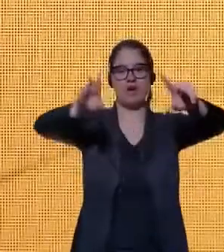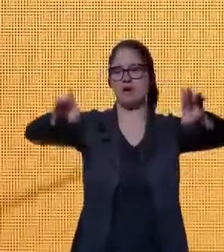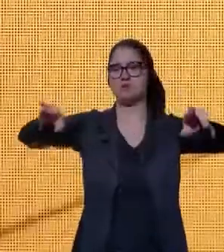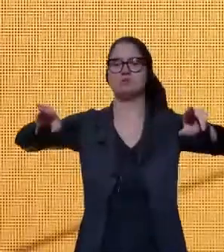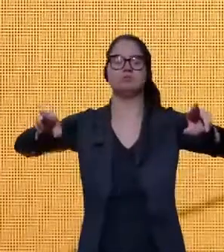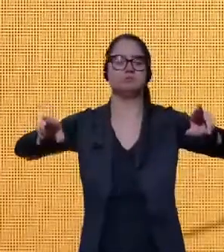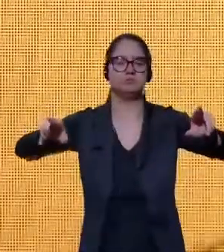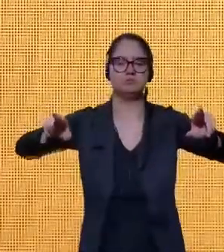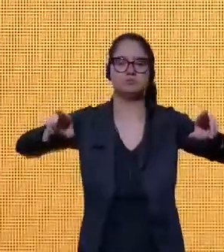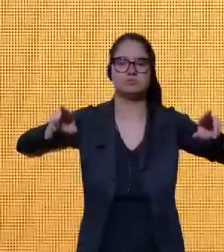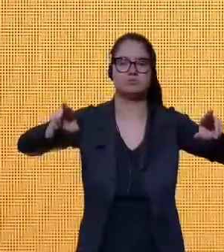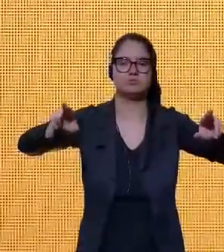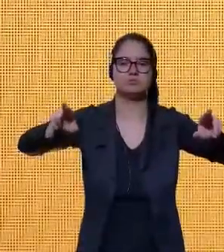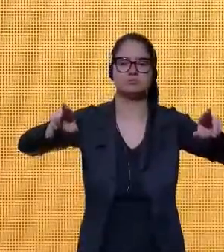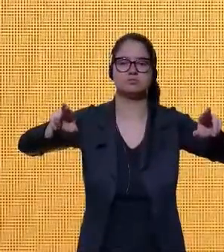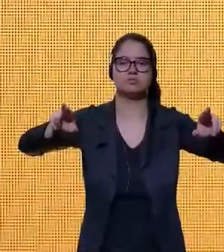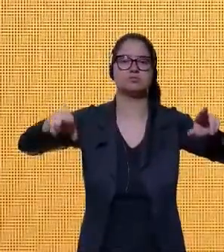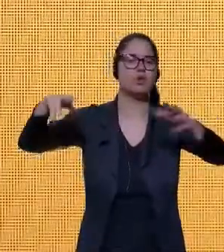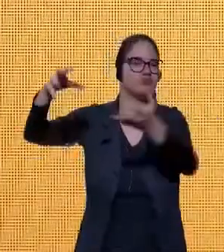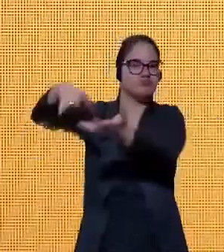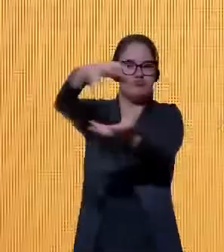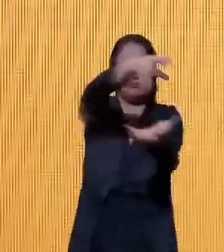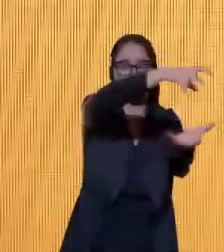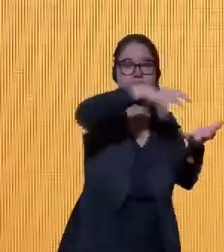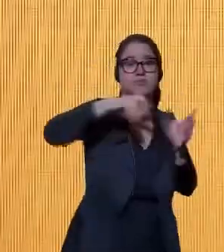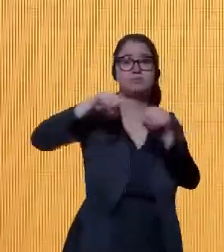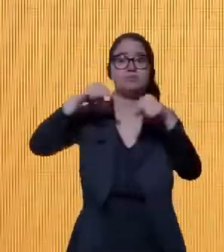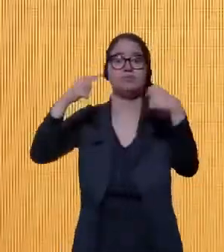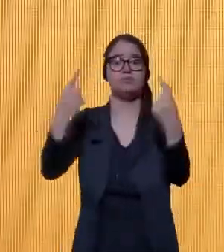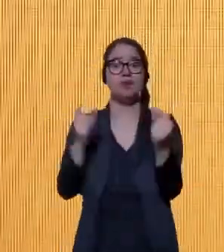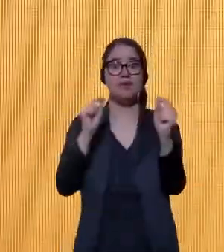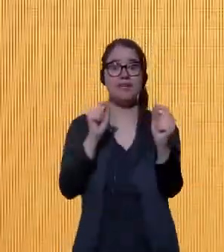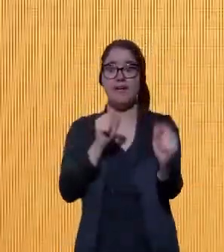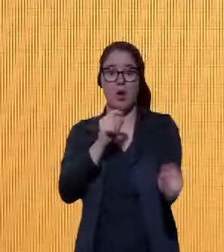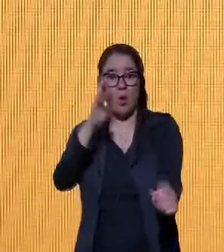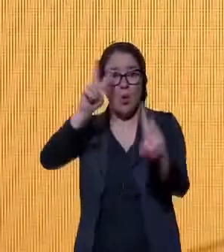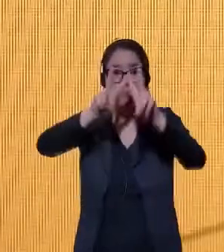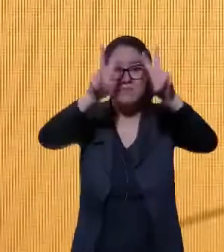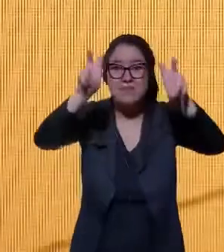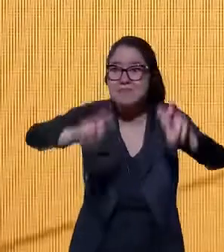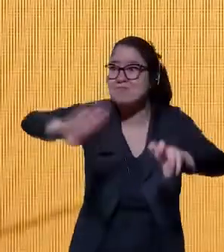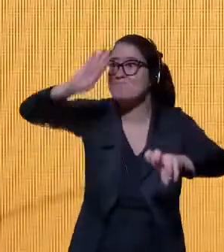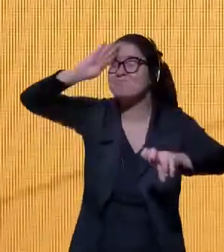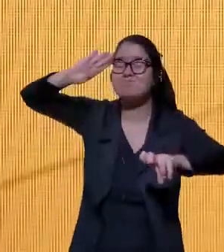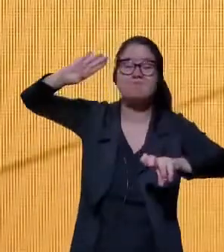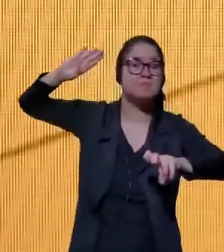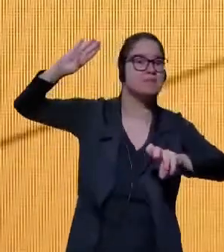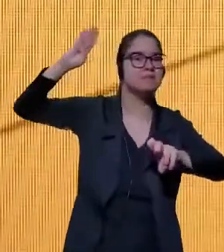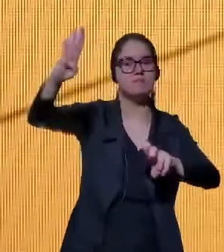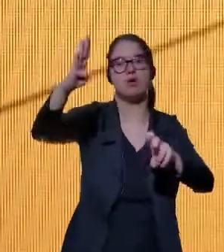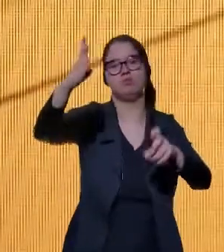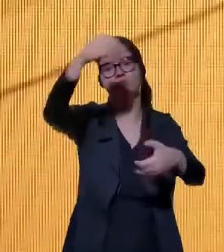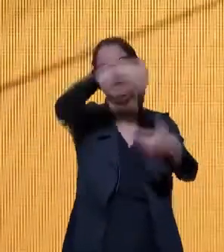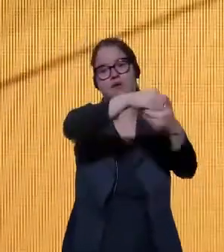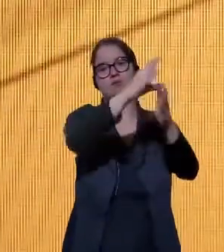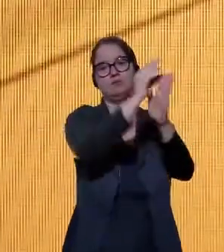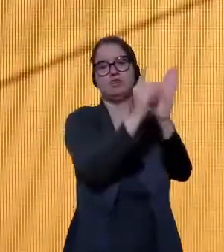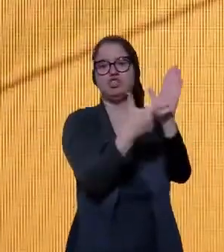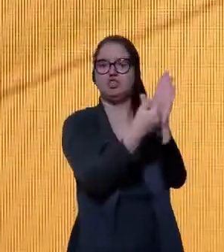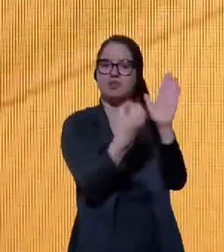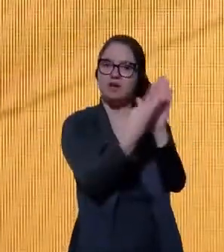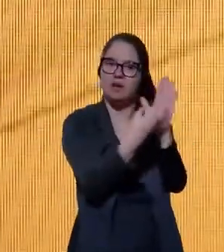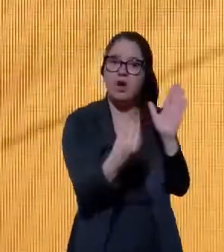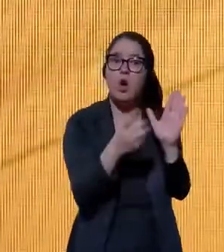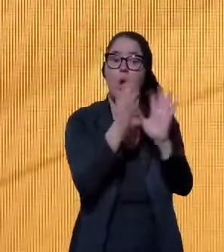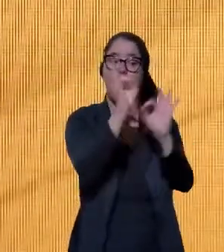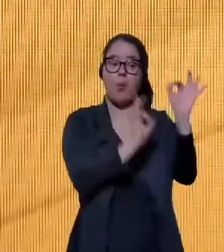colocam o sistema no centro das discussões de financiamento da agenda 2030. O Plano